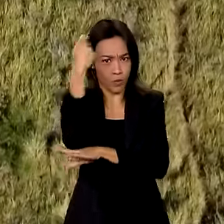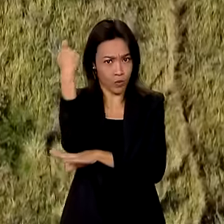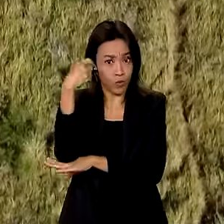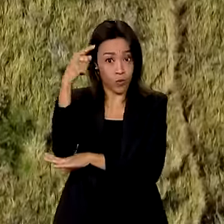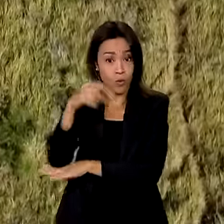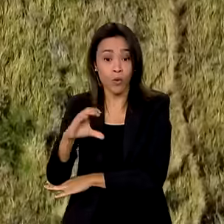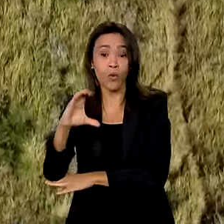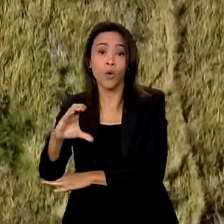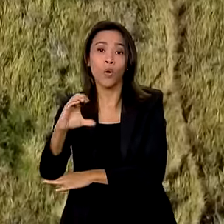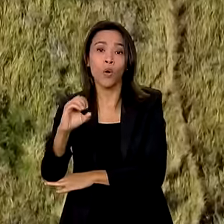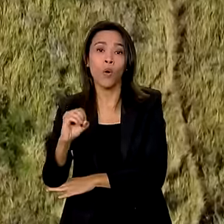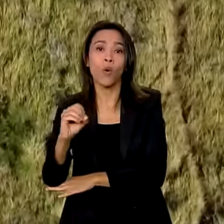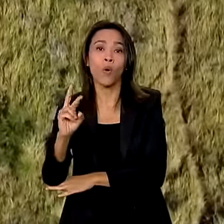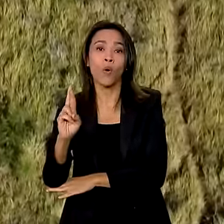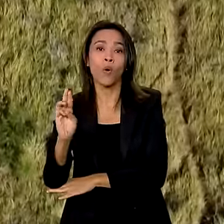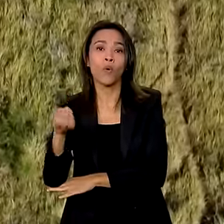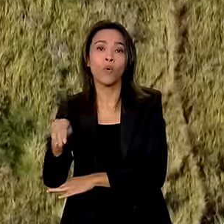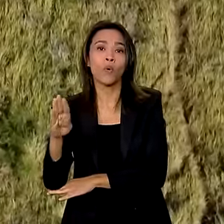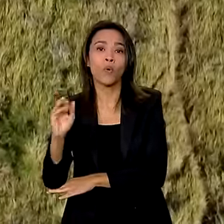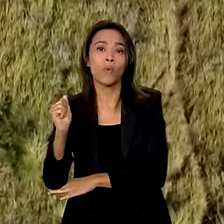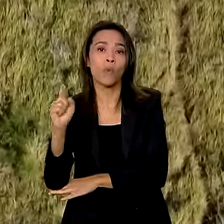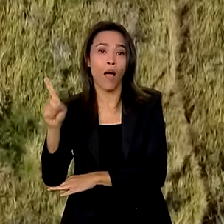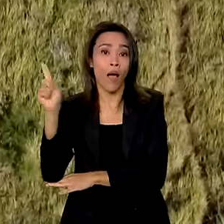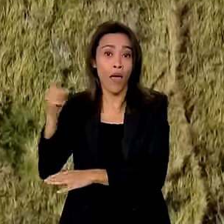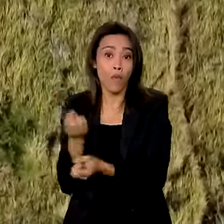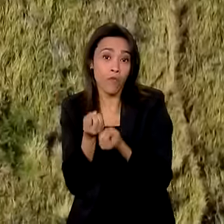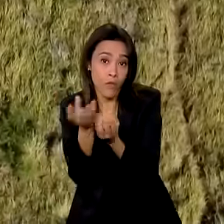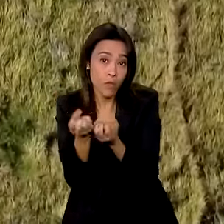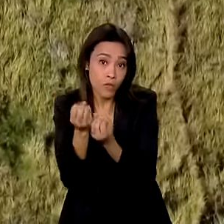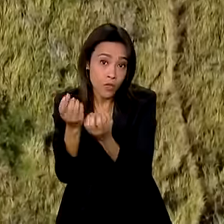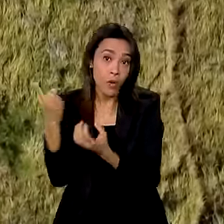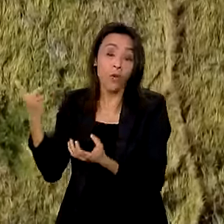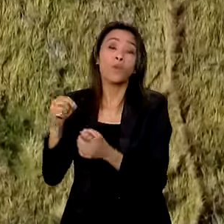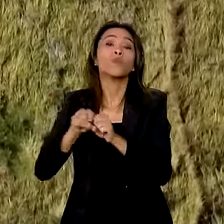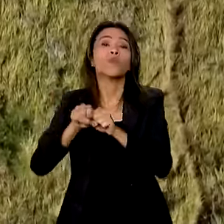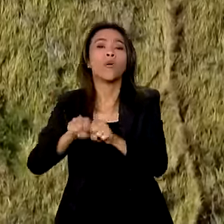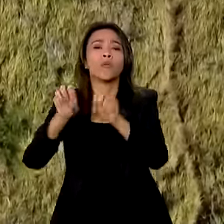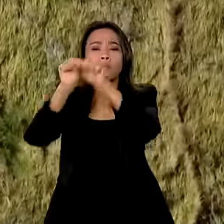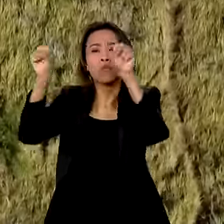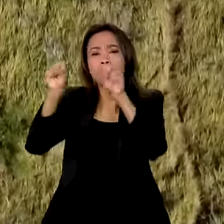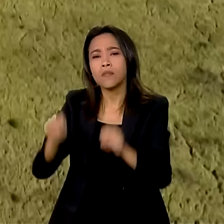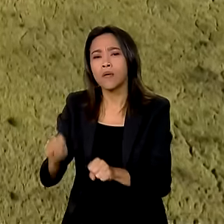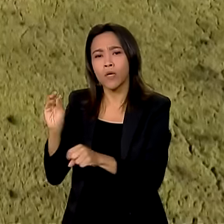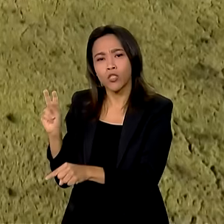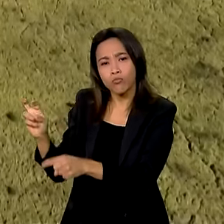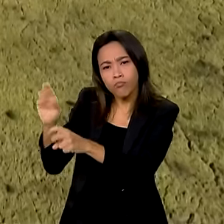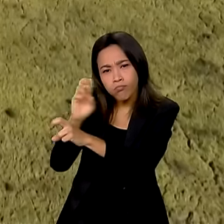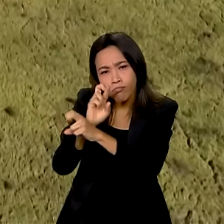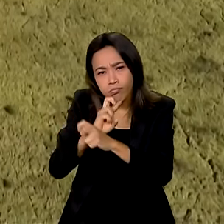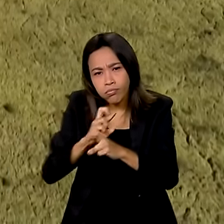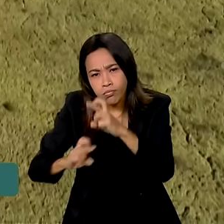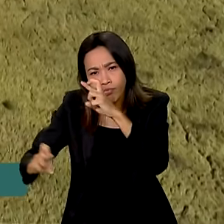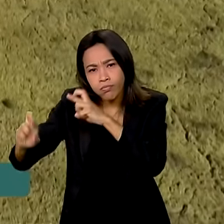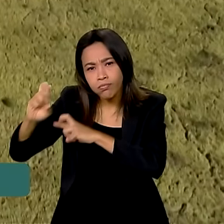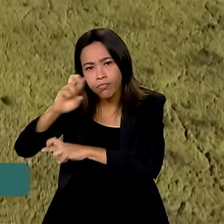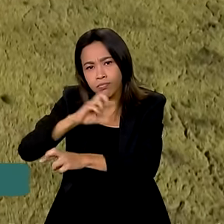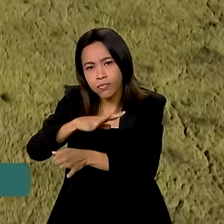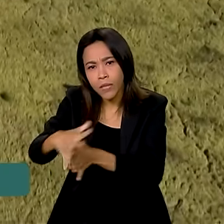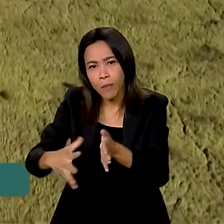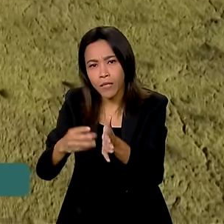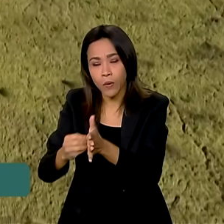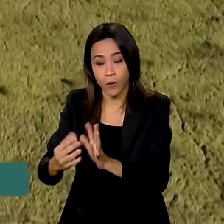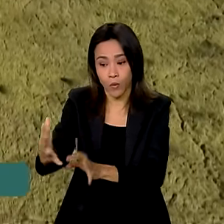queimadas, segundo dados do Centro Gestor e Operacional do Sistema de Proteção da Amazônia. Dezenove